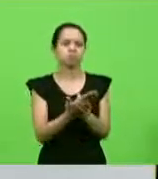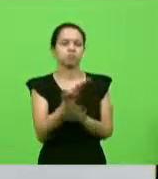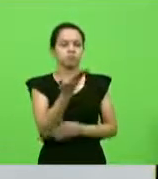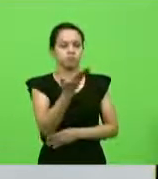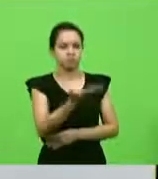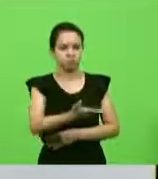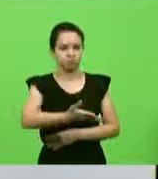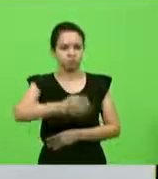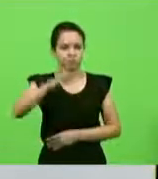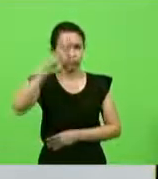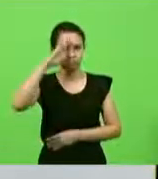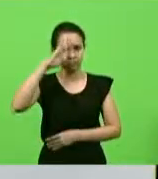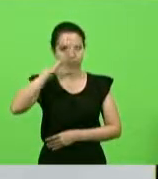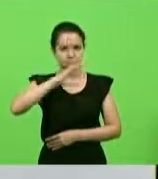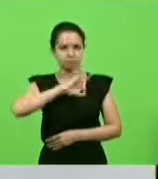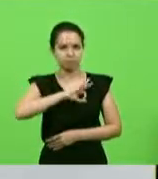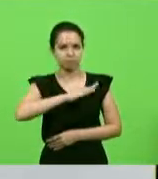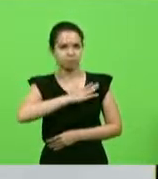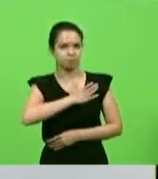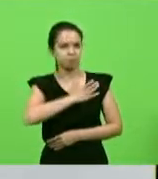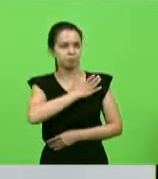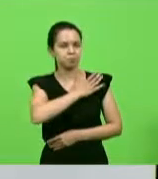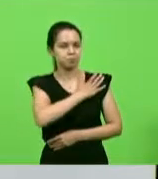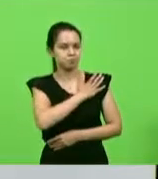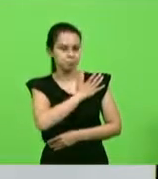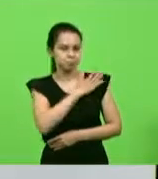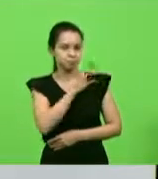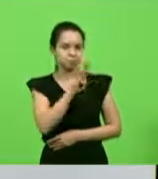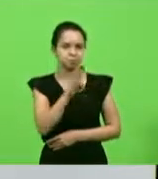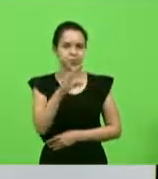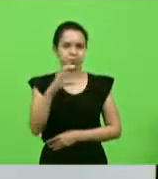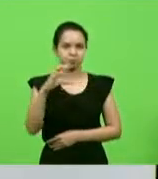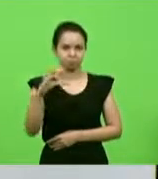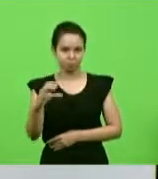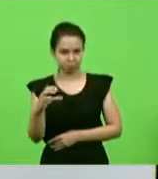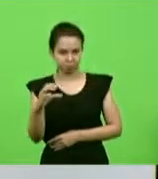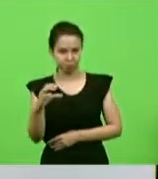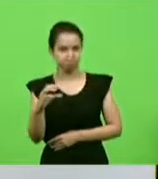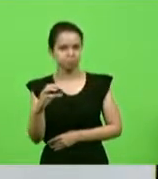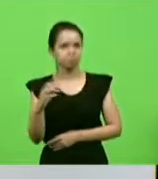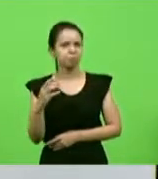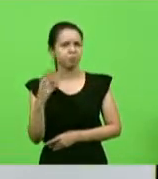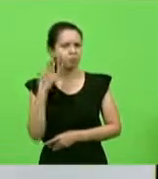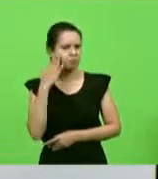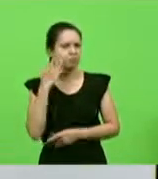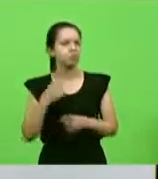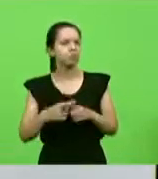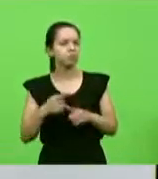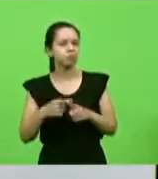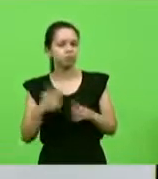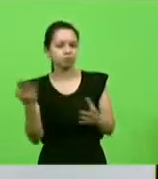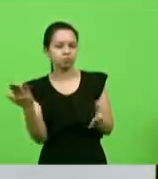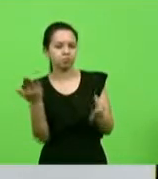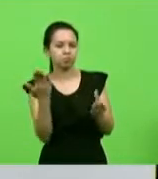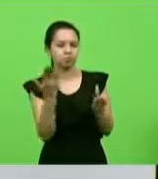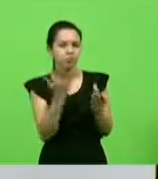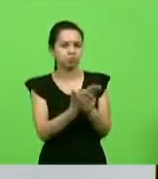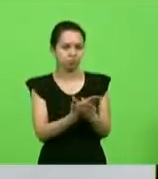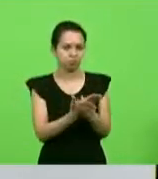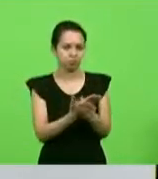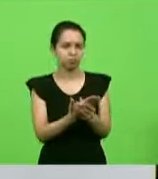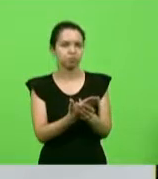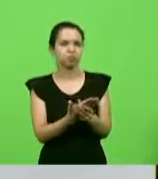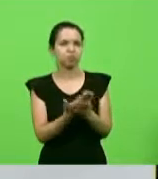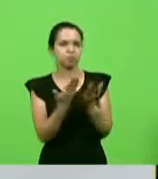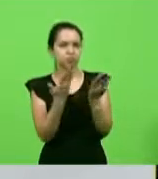Polícia Militar de Balneário Camboriú, tenente coronel Daniel Nunes. Sabe por que ele meteu um processo administrativo na história de